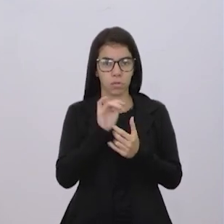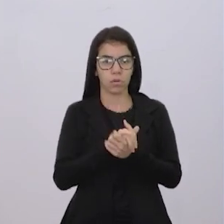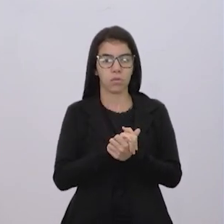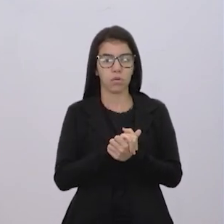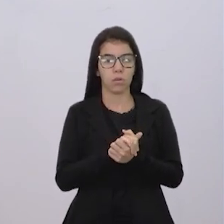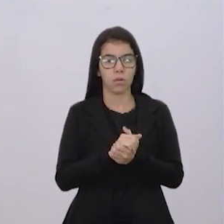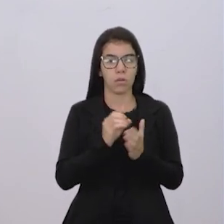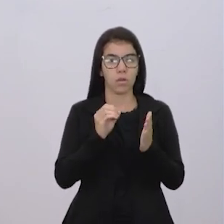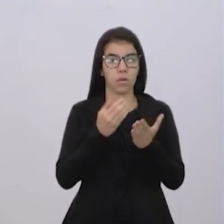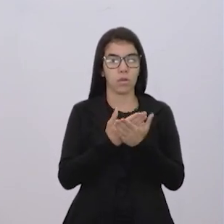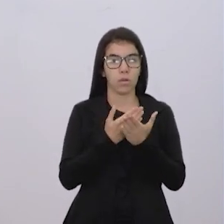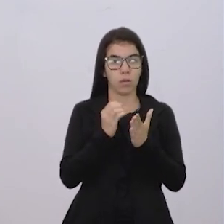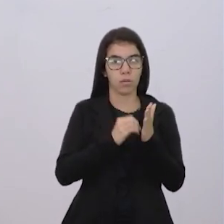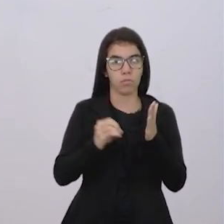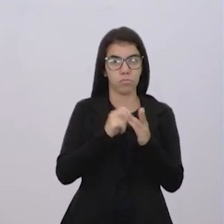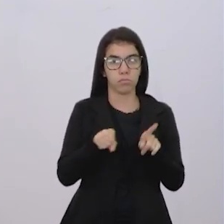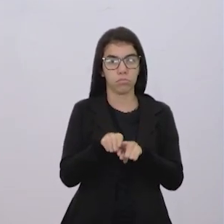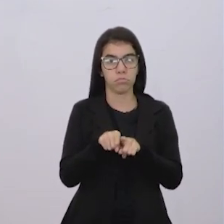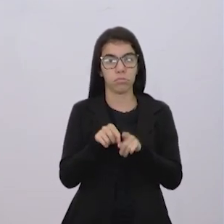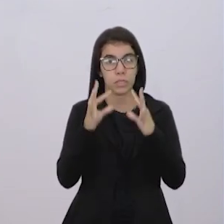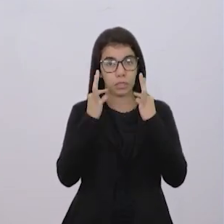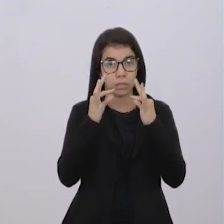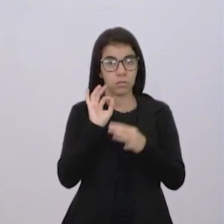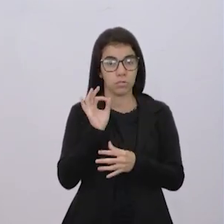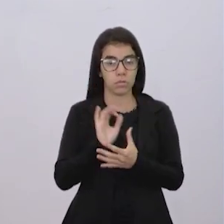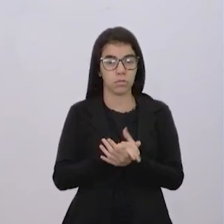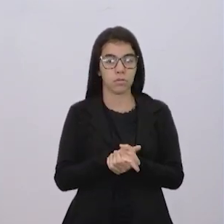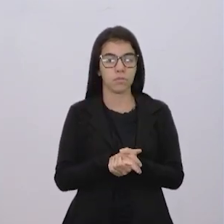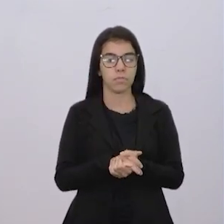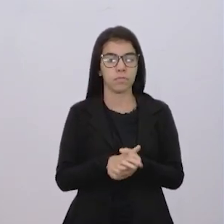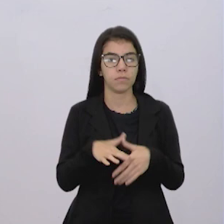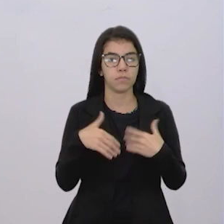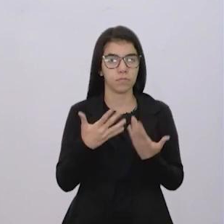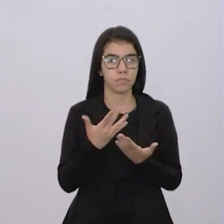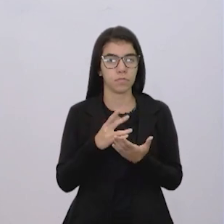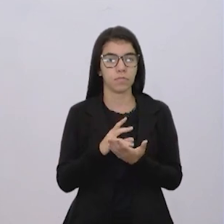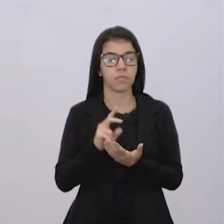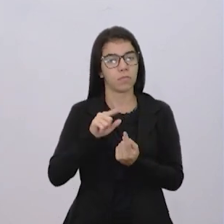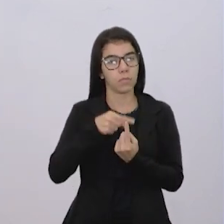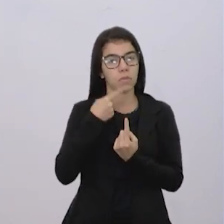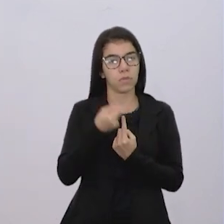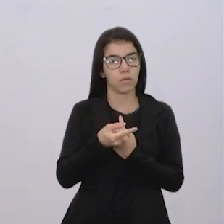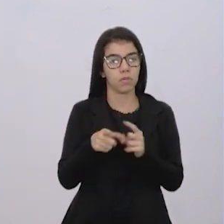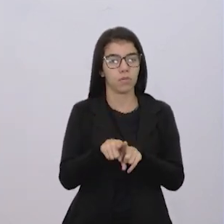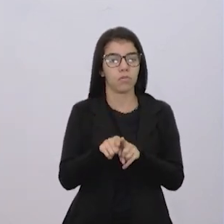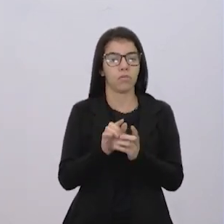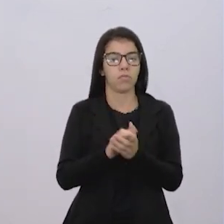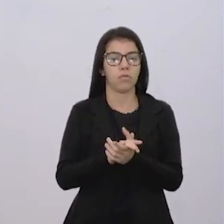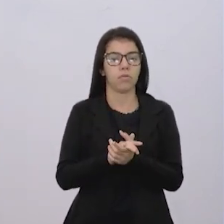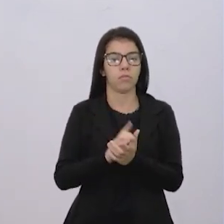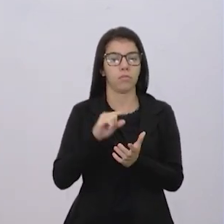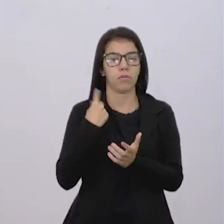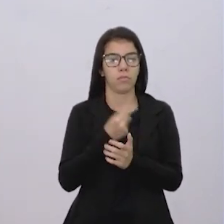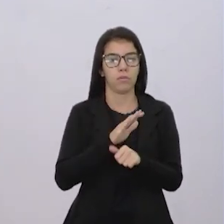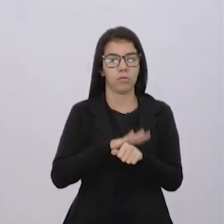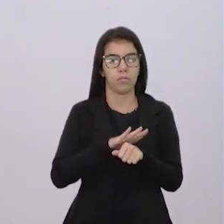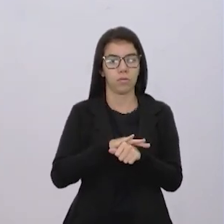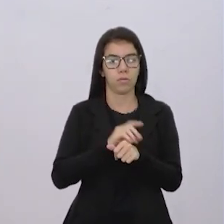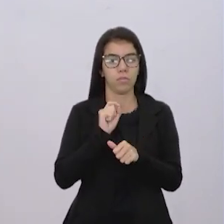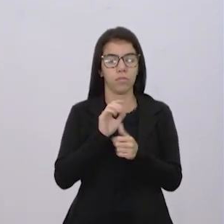nas aulas do Centro de Mídias essa observação, tá bom? Então, em seguida, vocês devem fazer o quê?